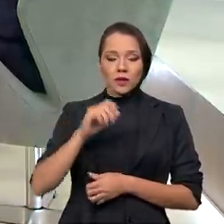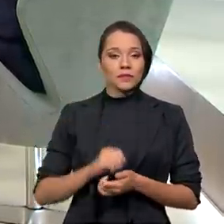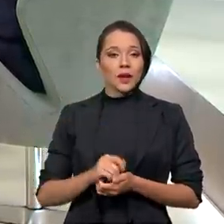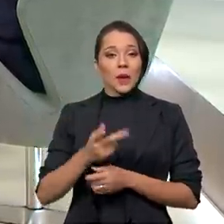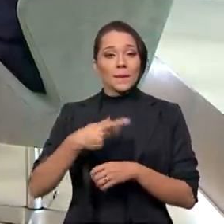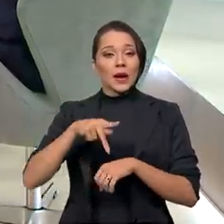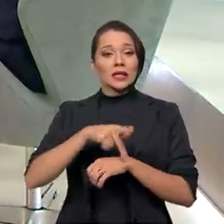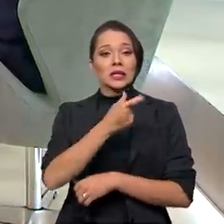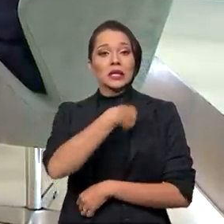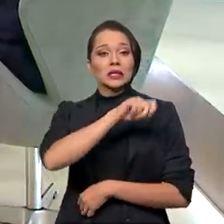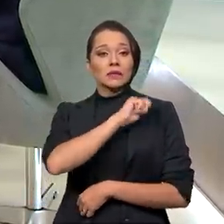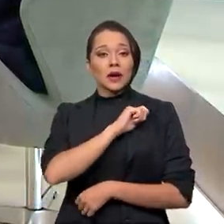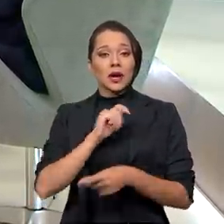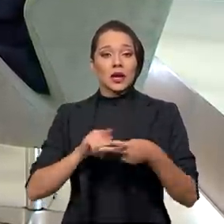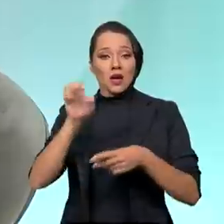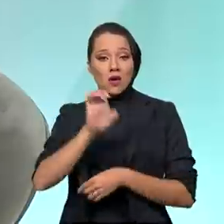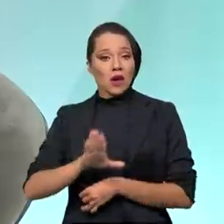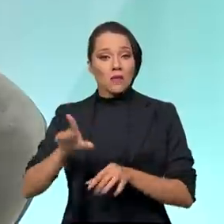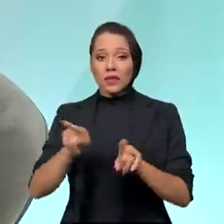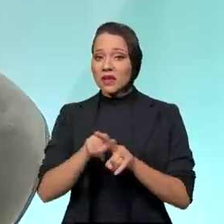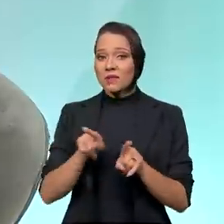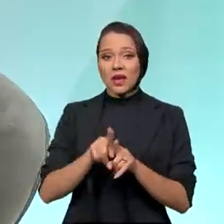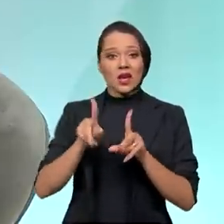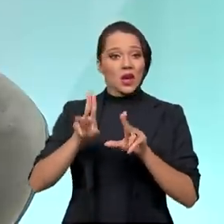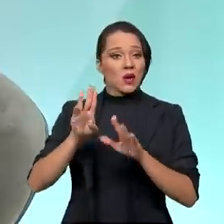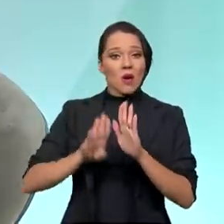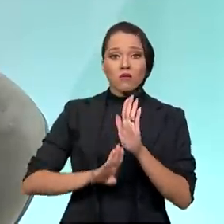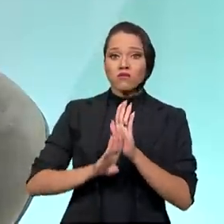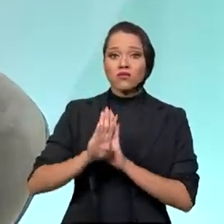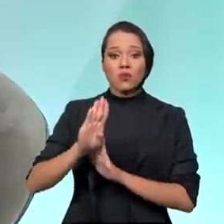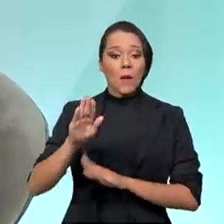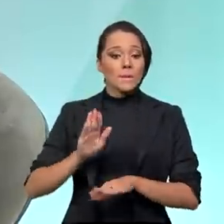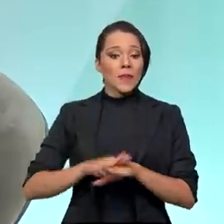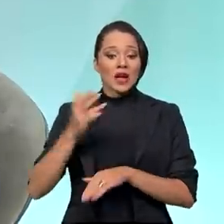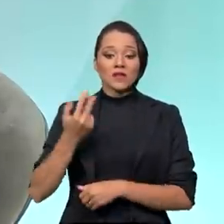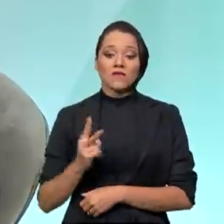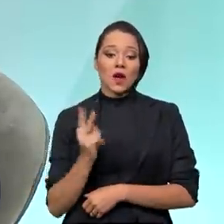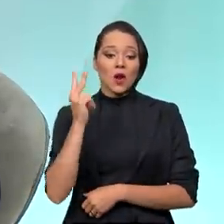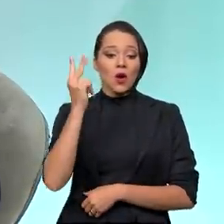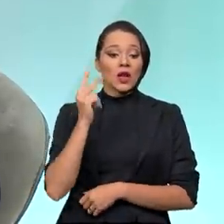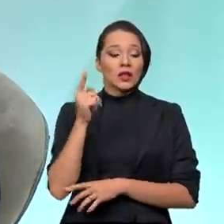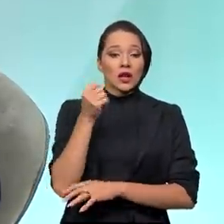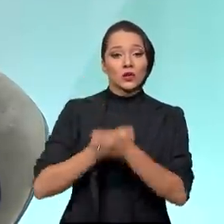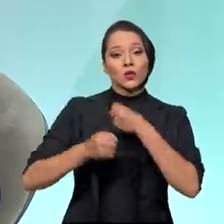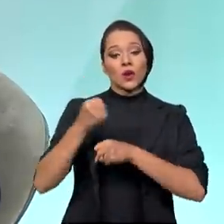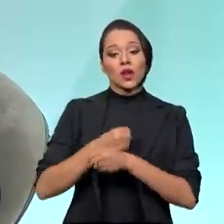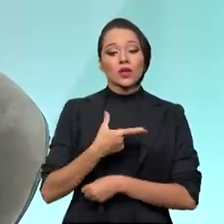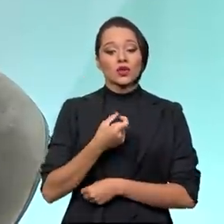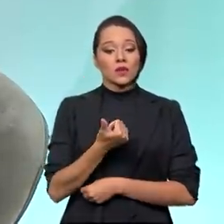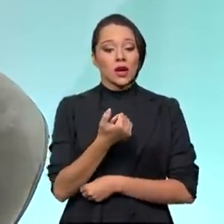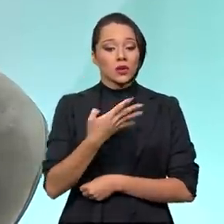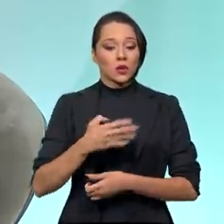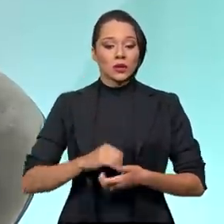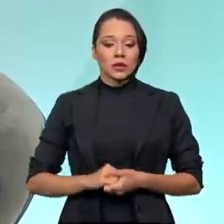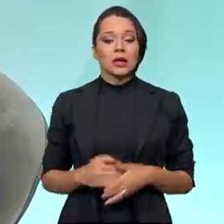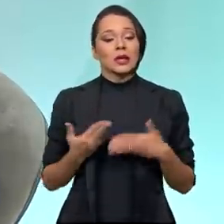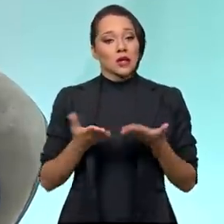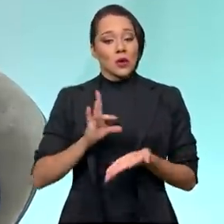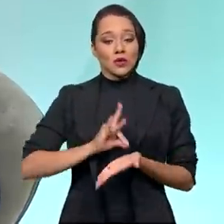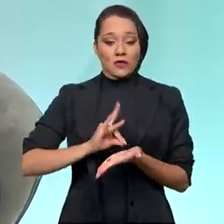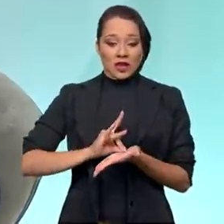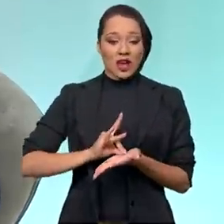Espanha, na Europa, também está experimentando atualmente os maiores preços desde o ano de 2014. Então, realmente,